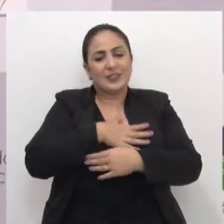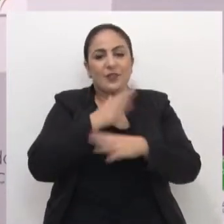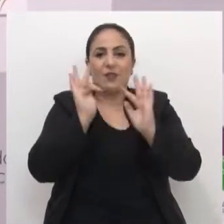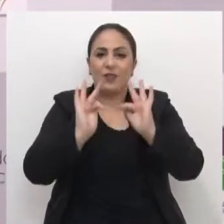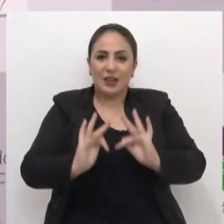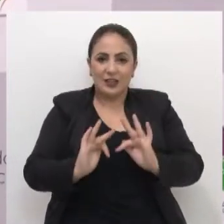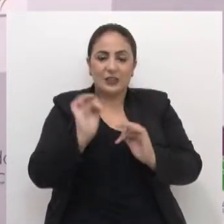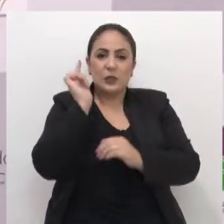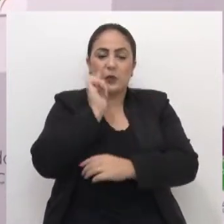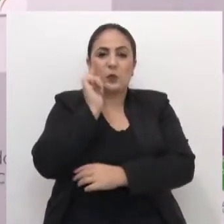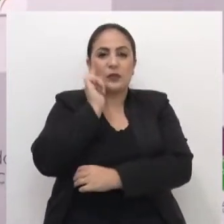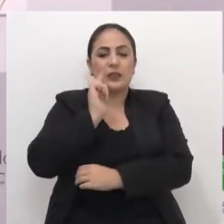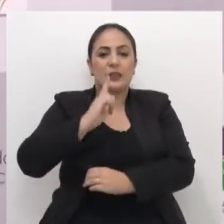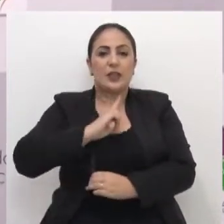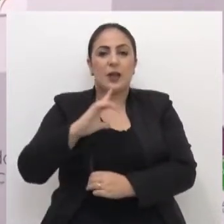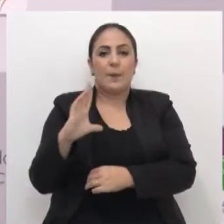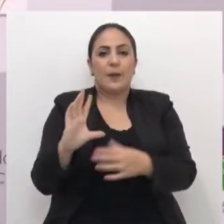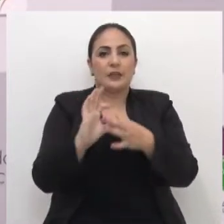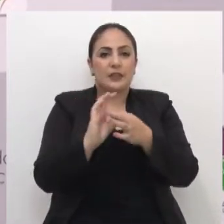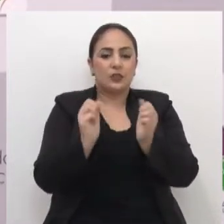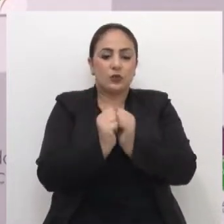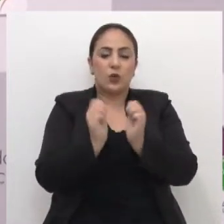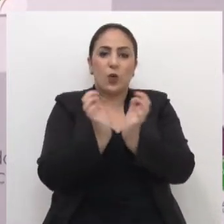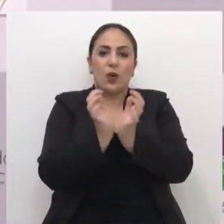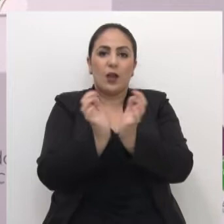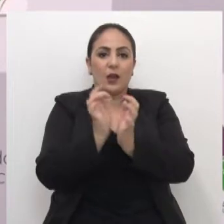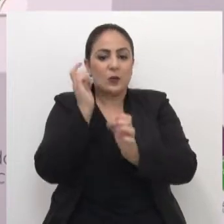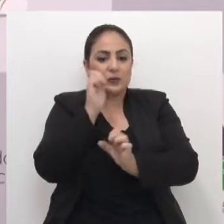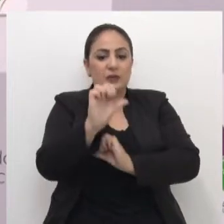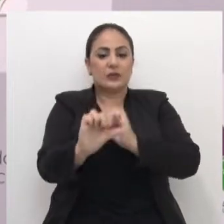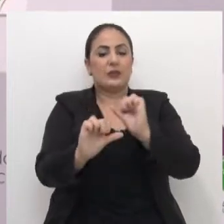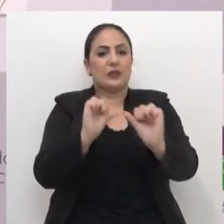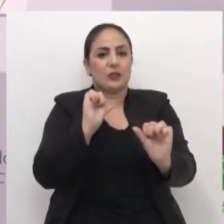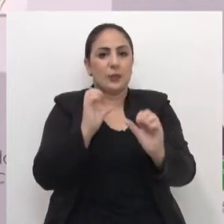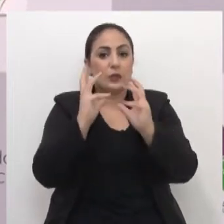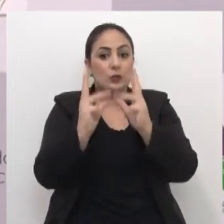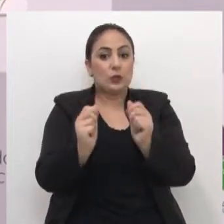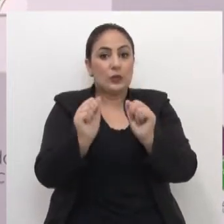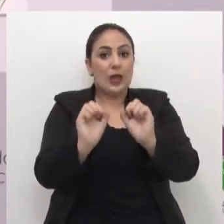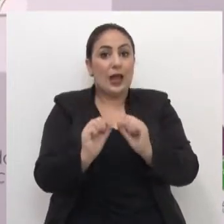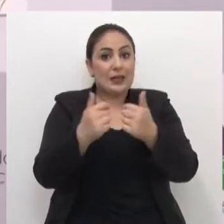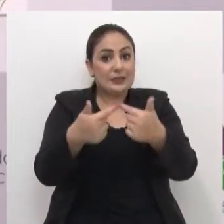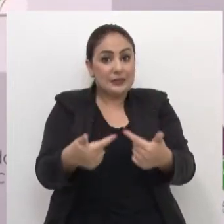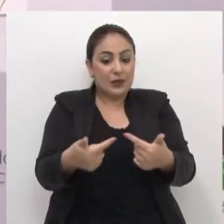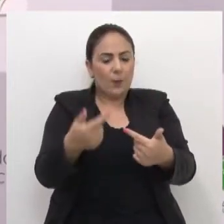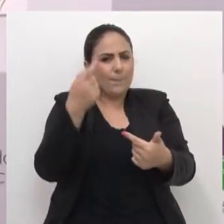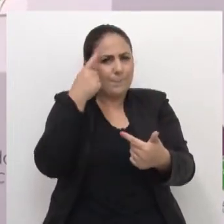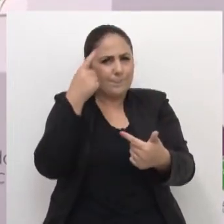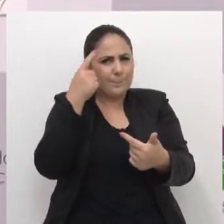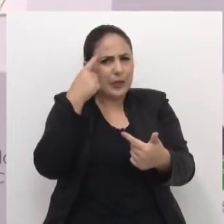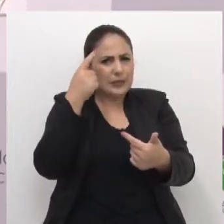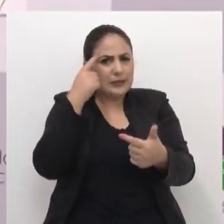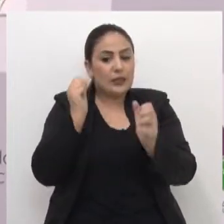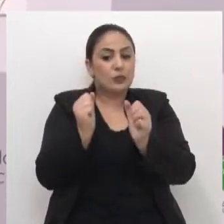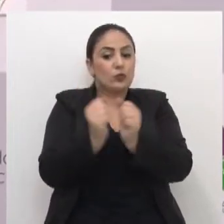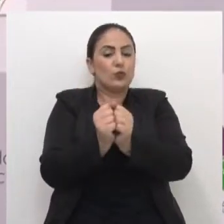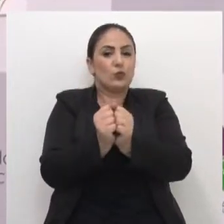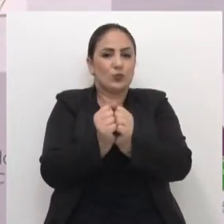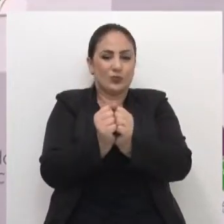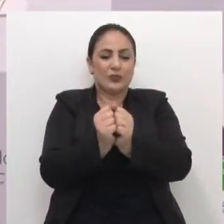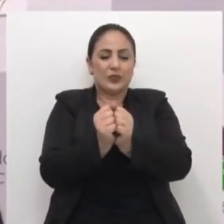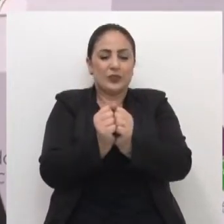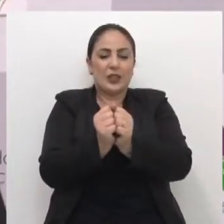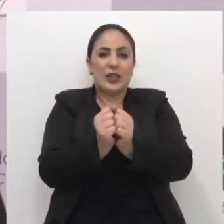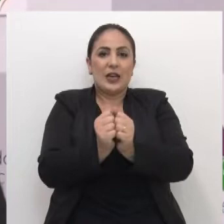de ter a parceria dos colegas aqui para se transformar. Todas as ações pensadas em conjunto